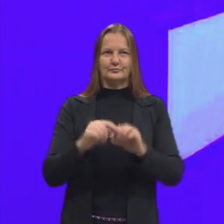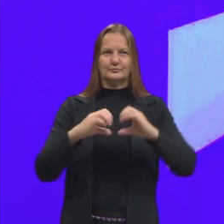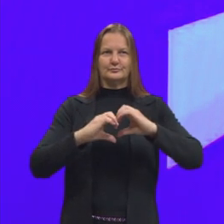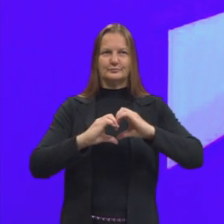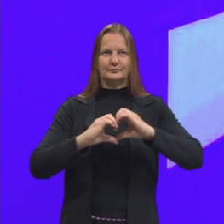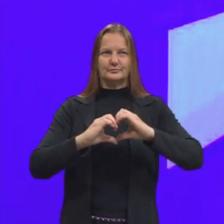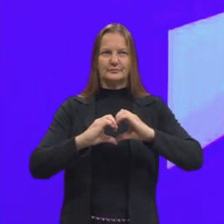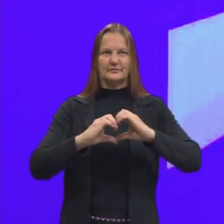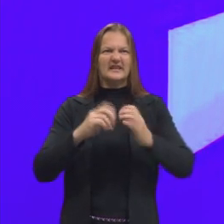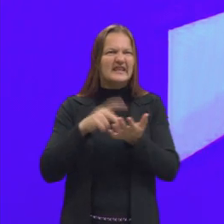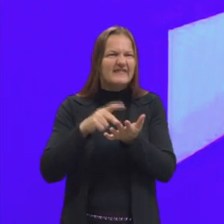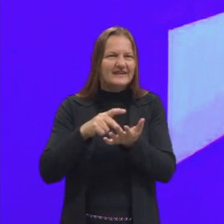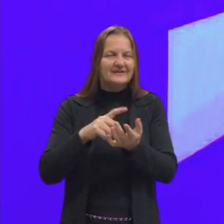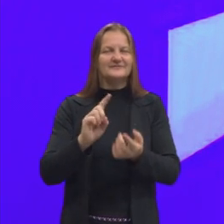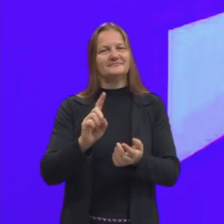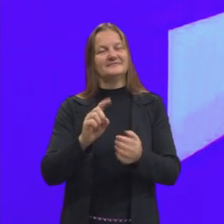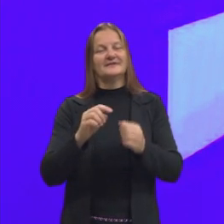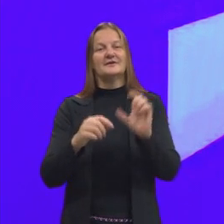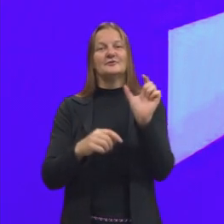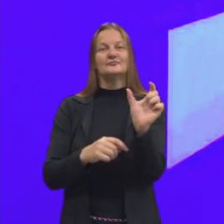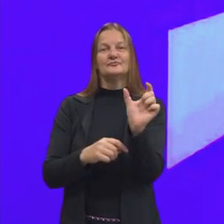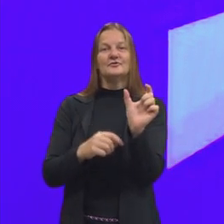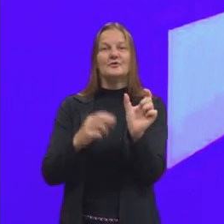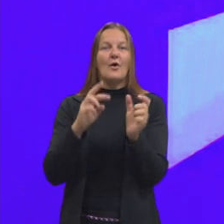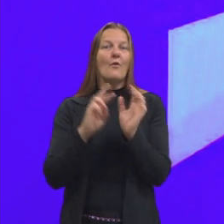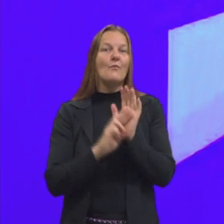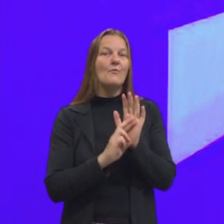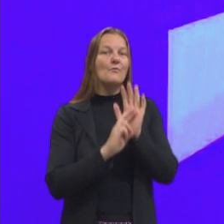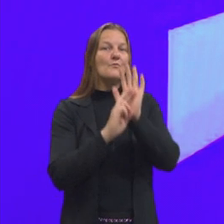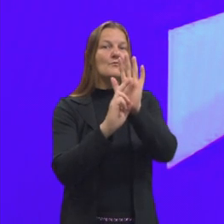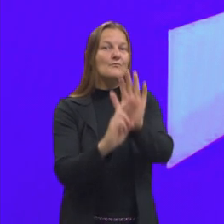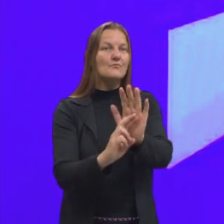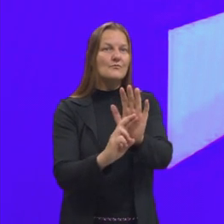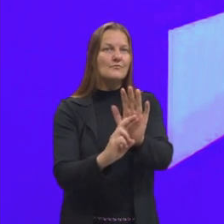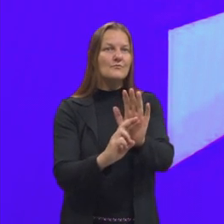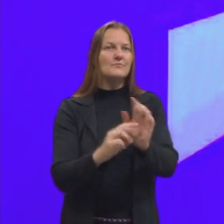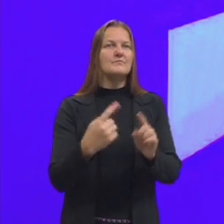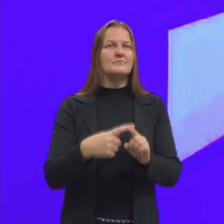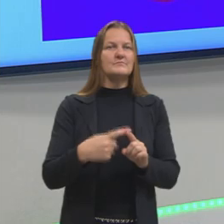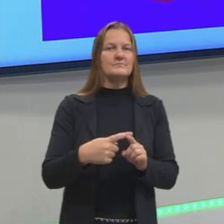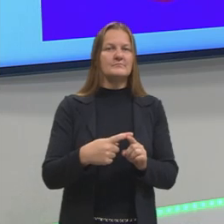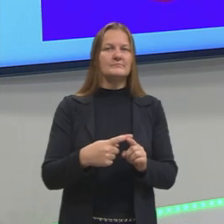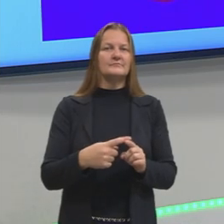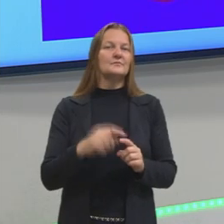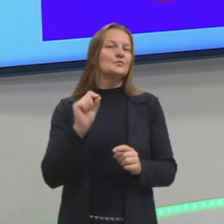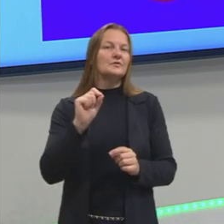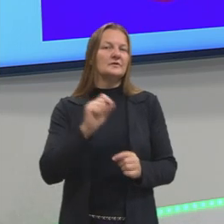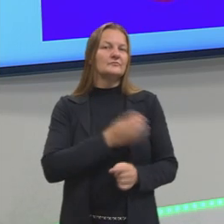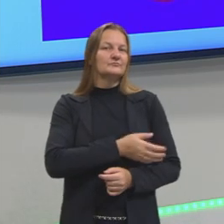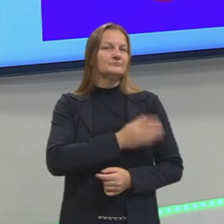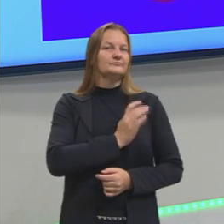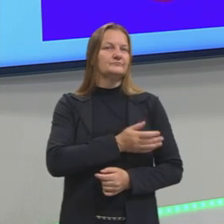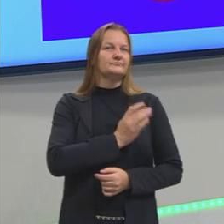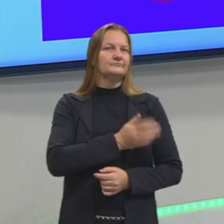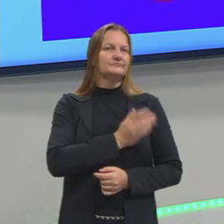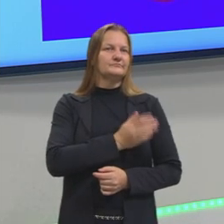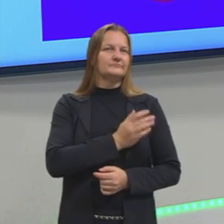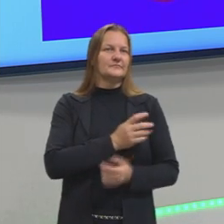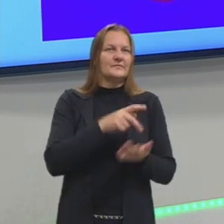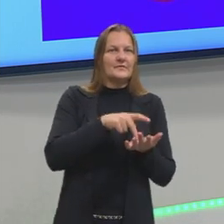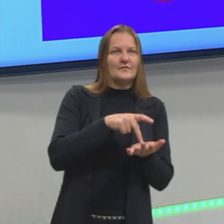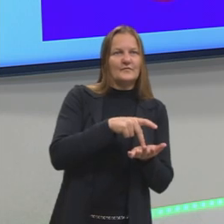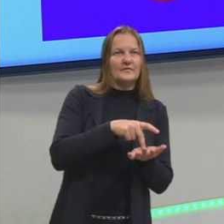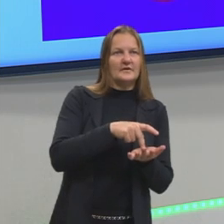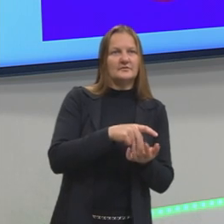Então, aqui a gente tem uma representação do que seria aquele coração